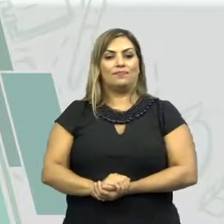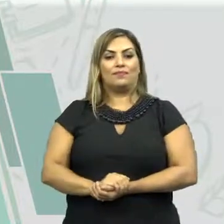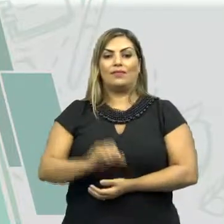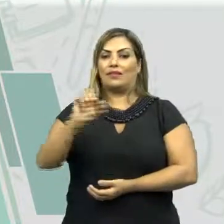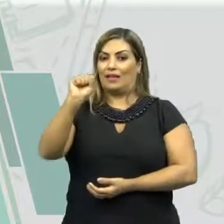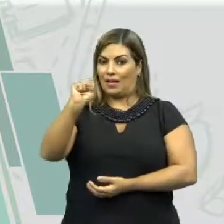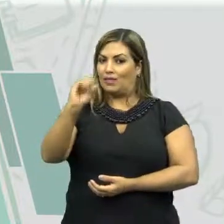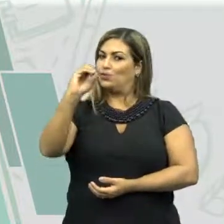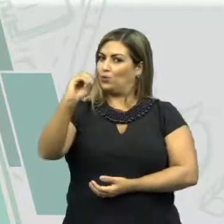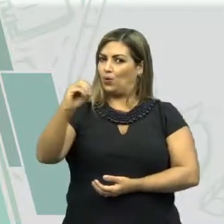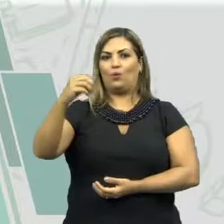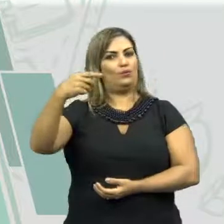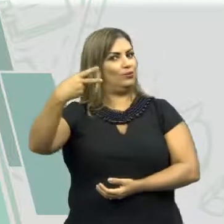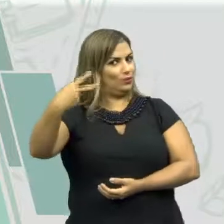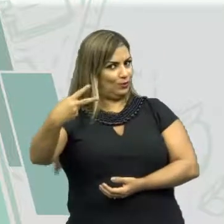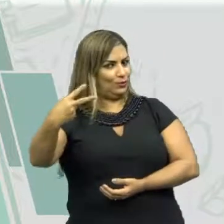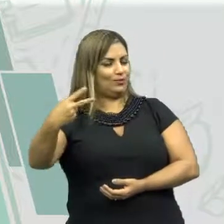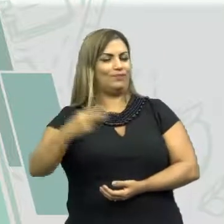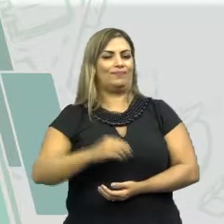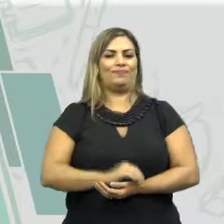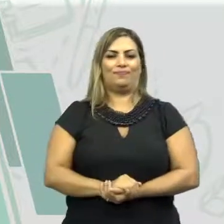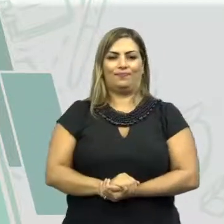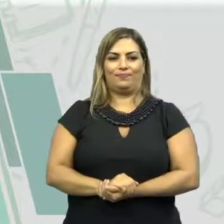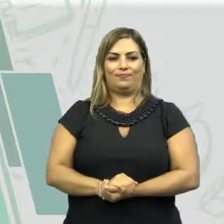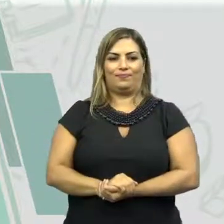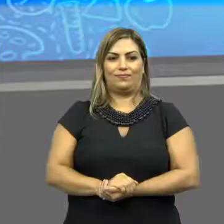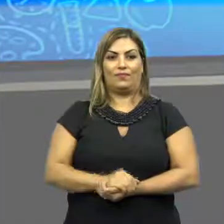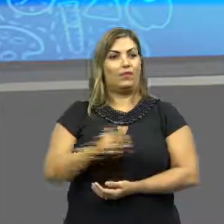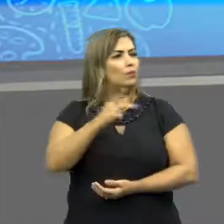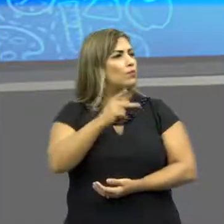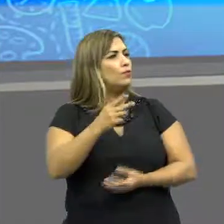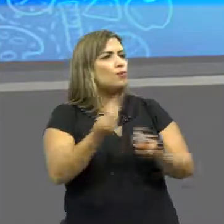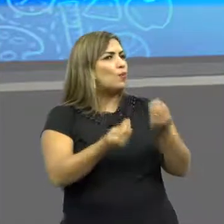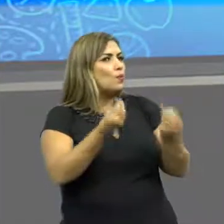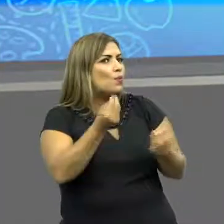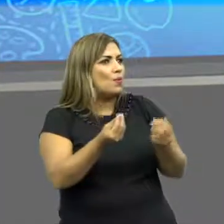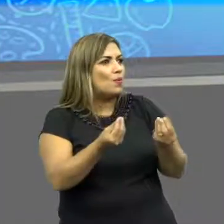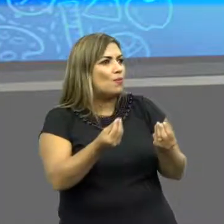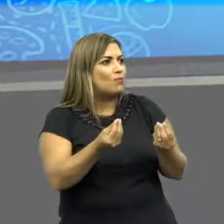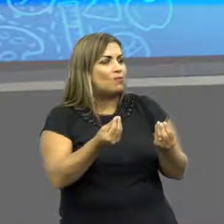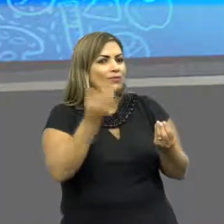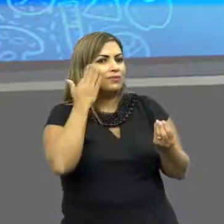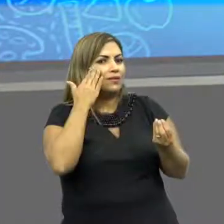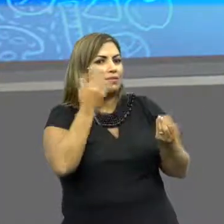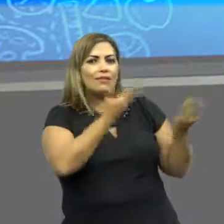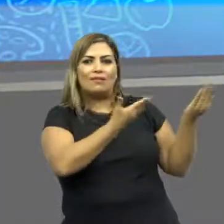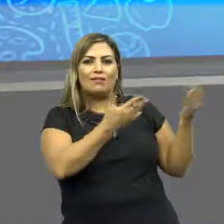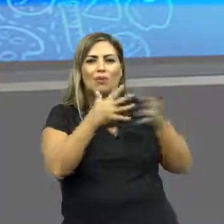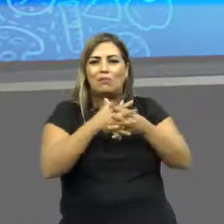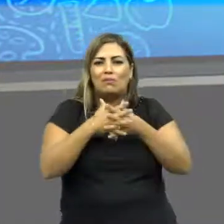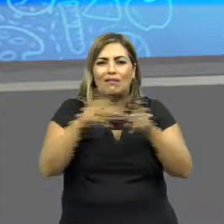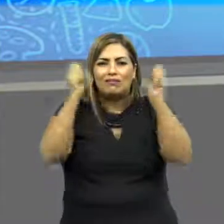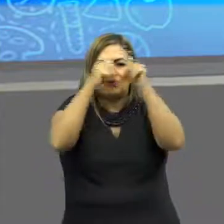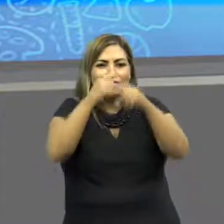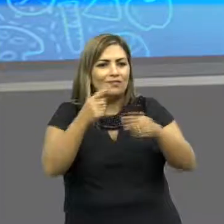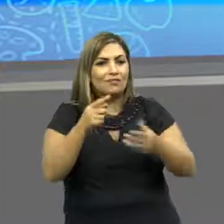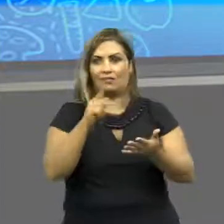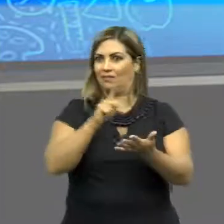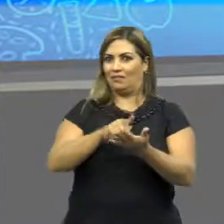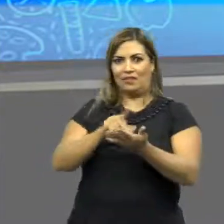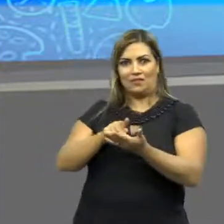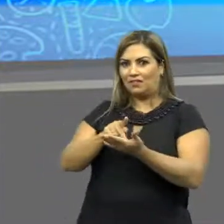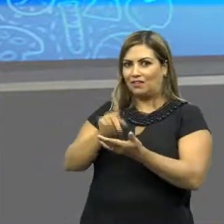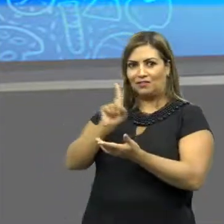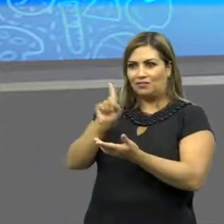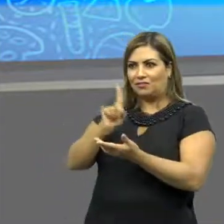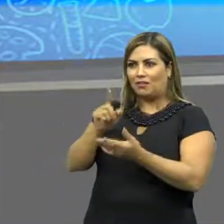CFC, e dióxido de enxofre, SO2. Professor, mas como é que isso aí é complicado desse jeito? Na verdade, não. Não